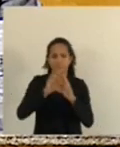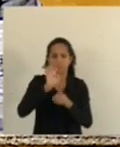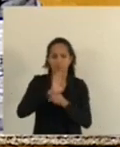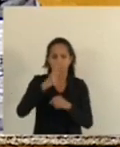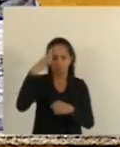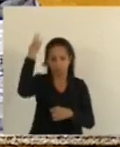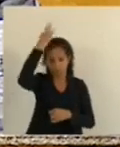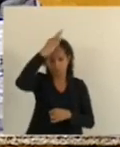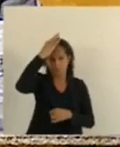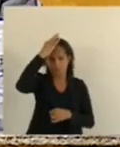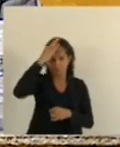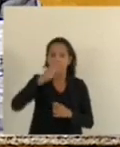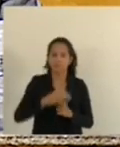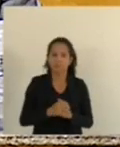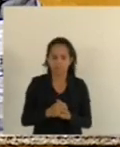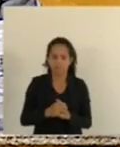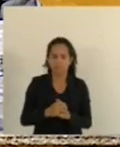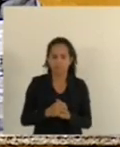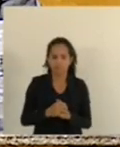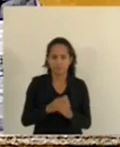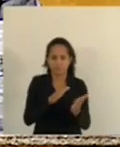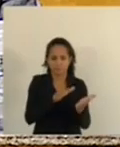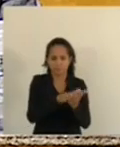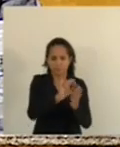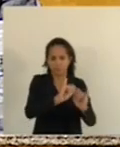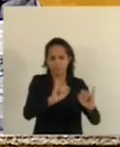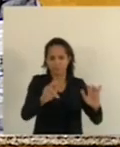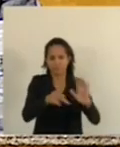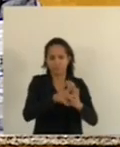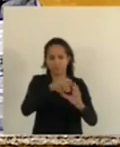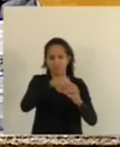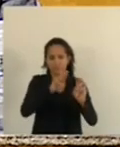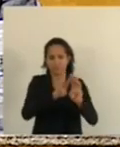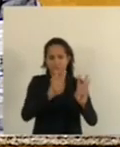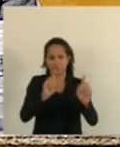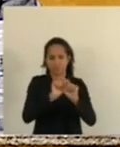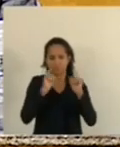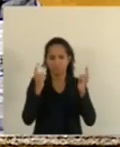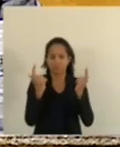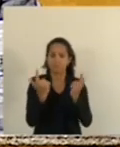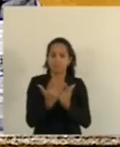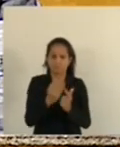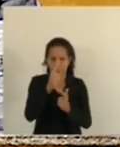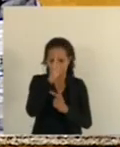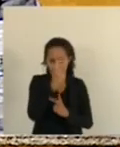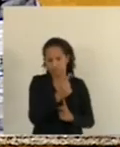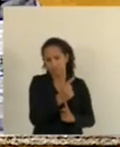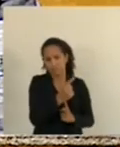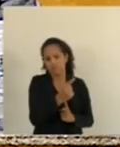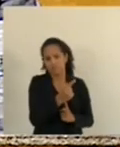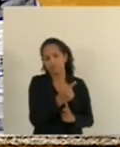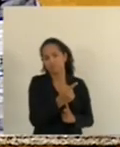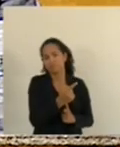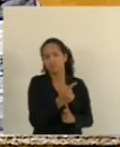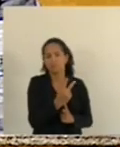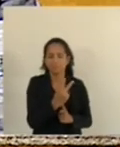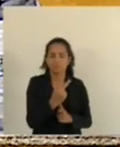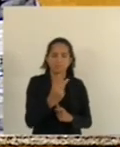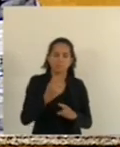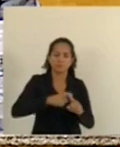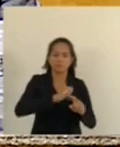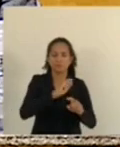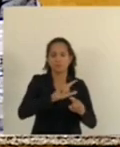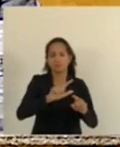Do Espírito Santo Publicado No análise digital Do dia 20 de julho De 2021 Na comissão De justiça O relator